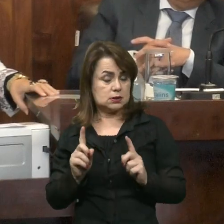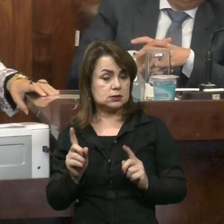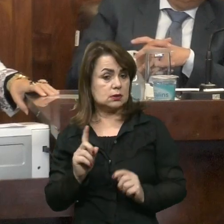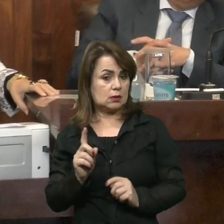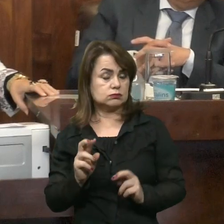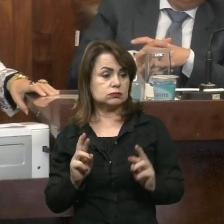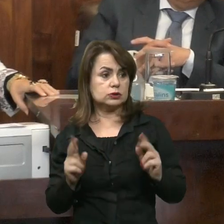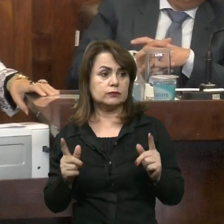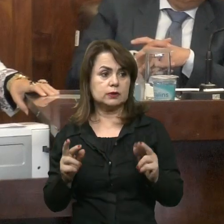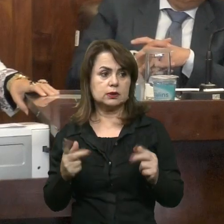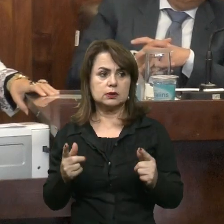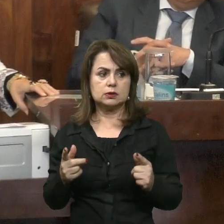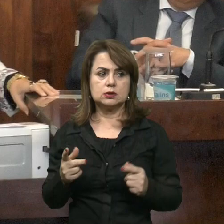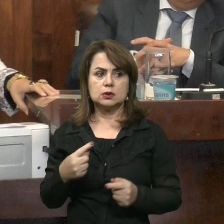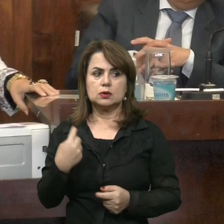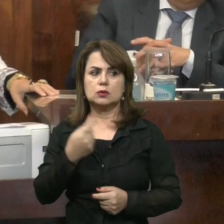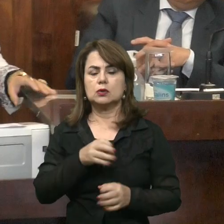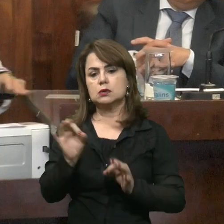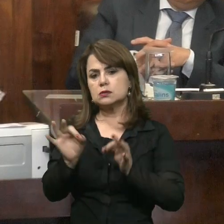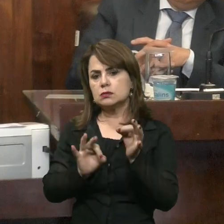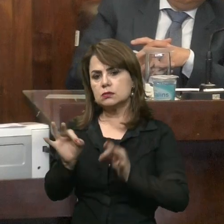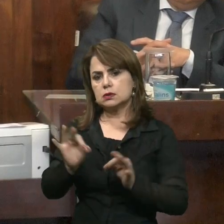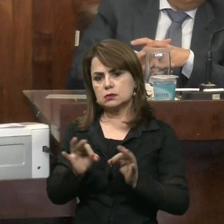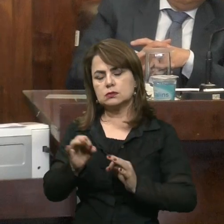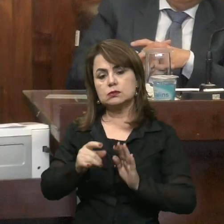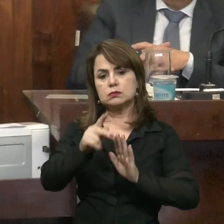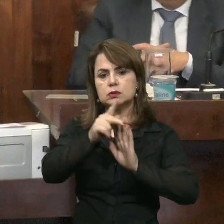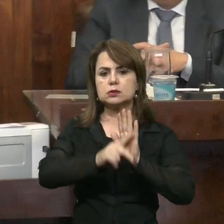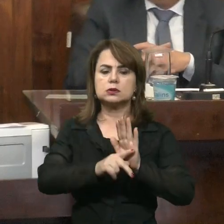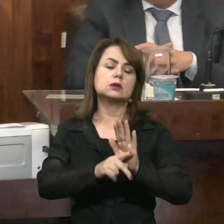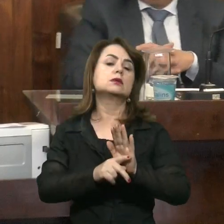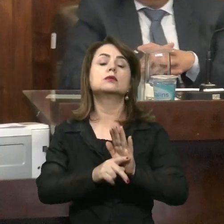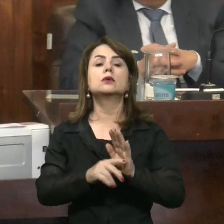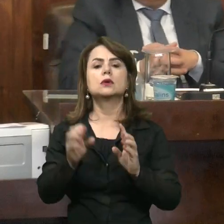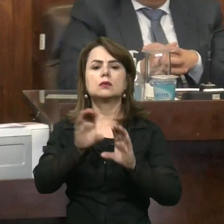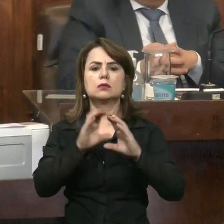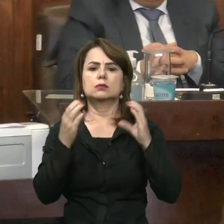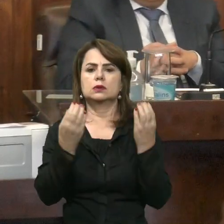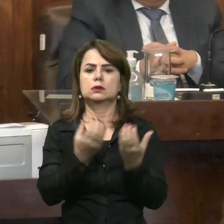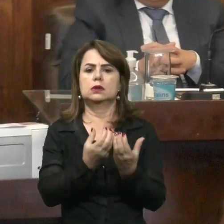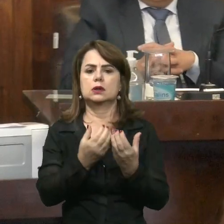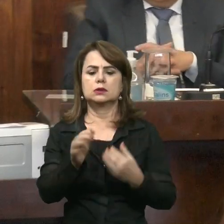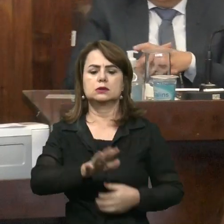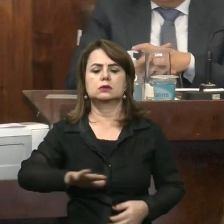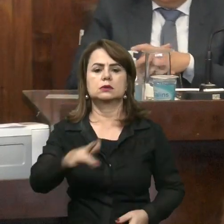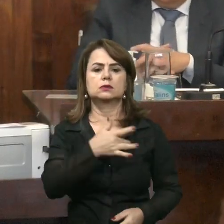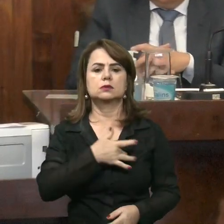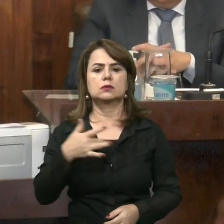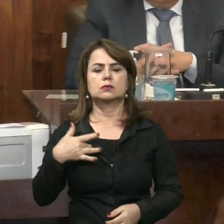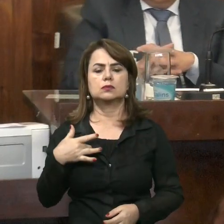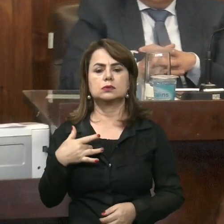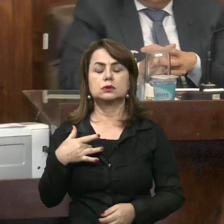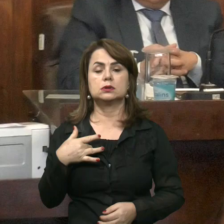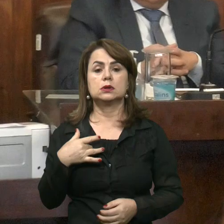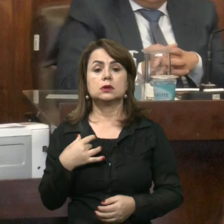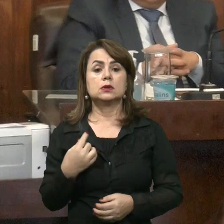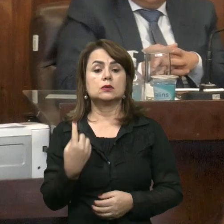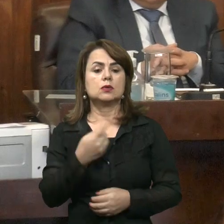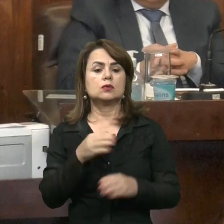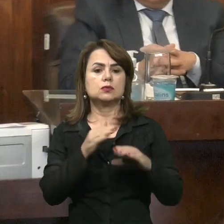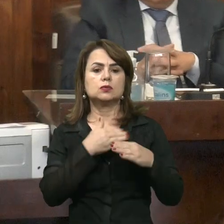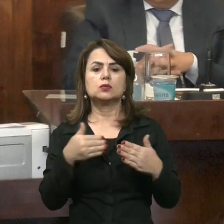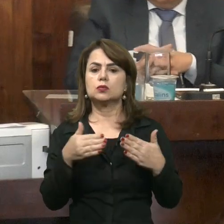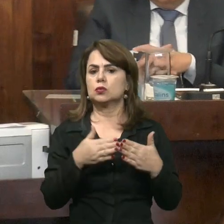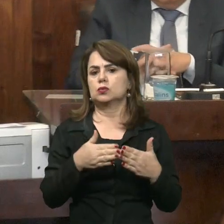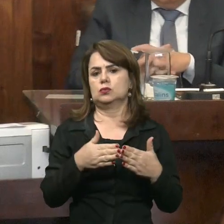Aqui A Gente Faz Um Projeto De Interesse Da Sociedade Da Comunidade Da Saúde A Gente Faz Aqui Todo Mundo